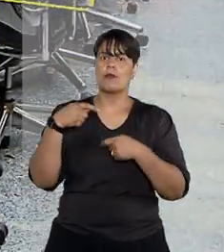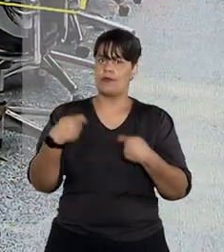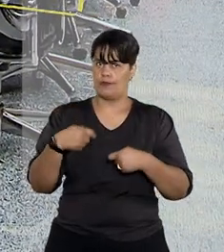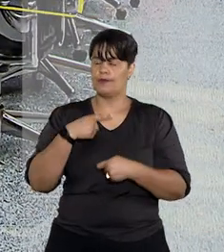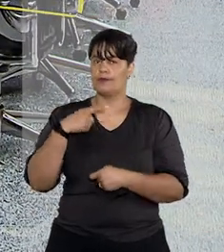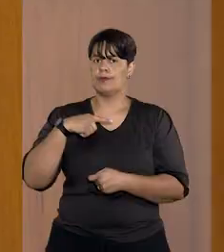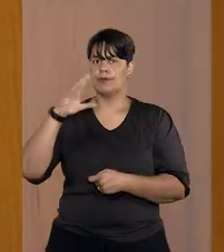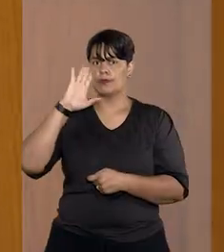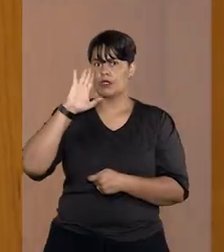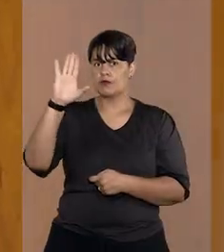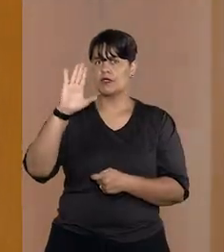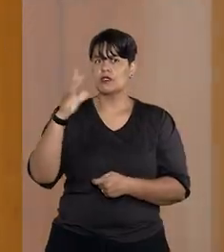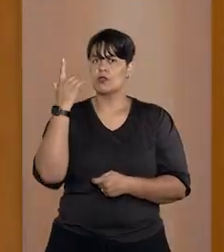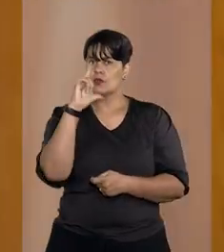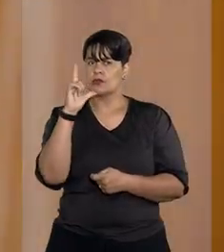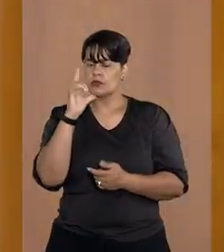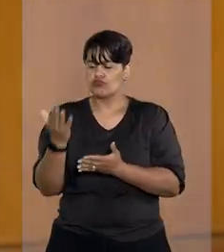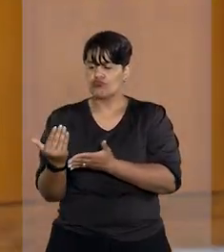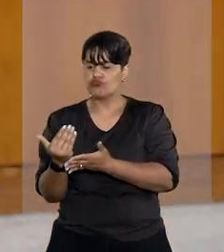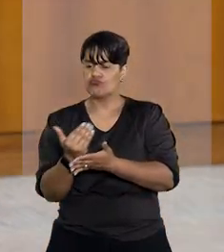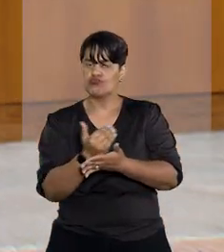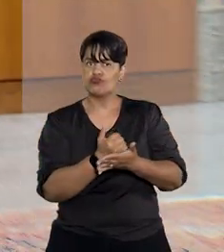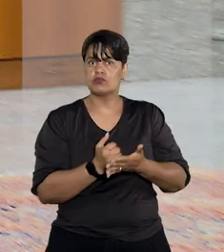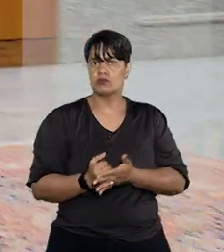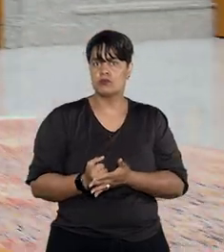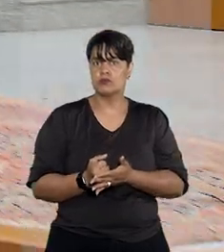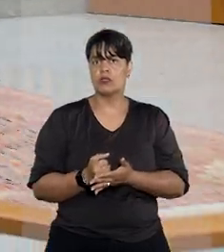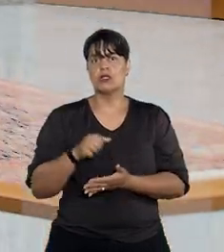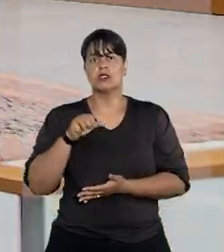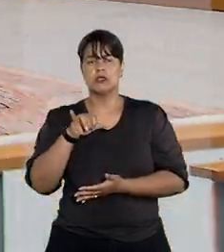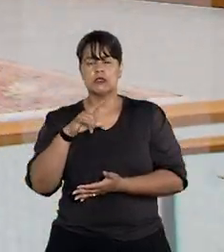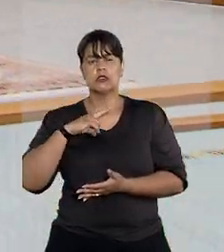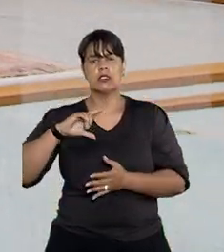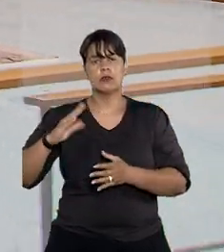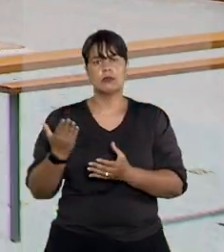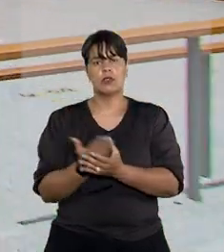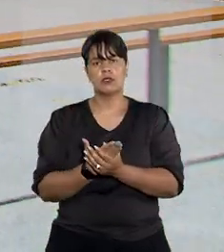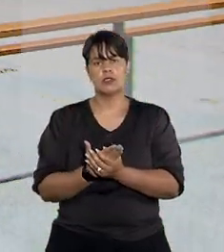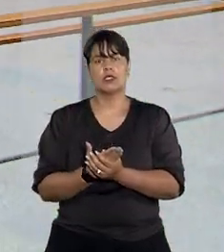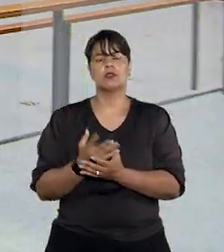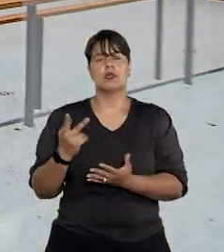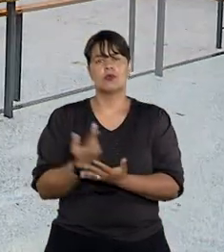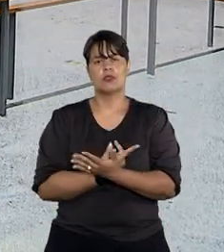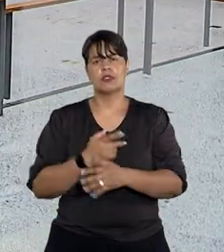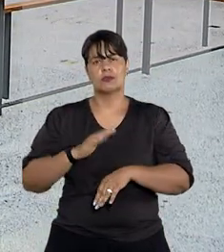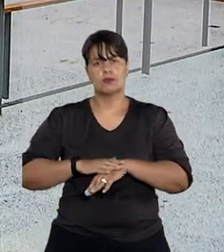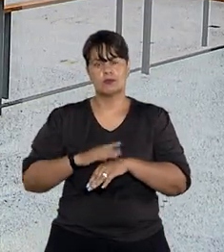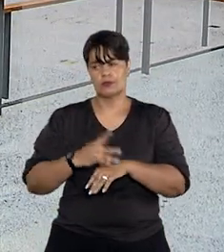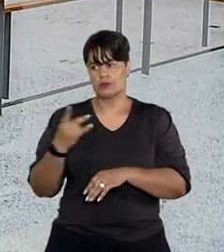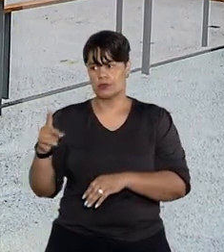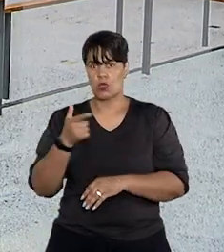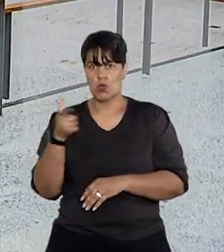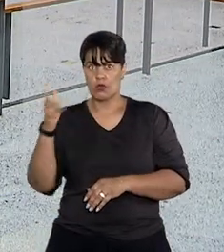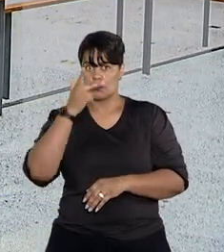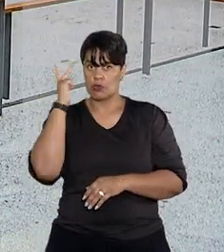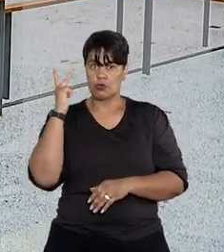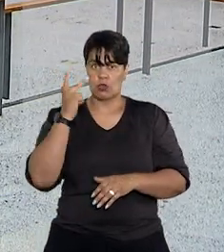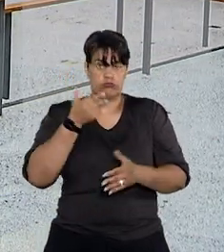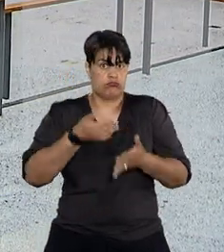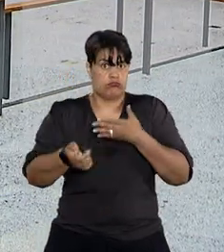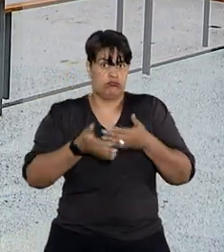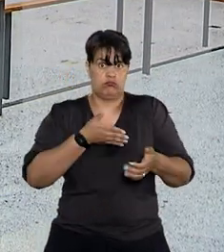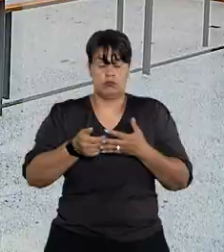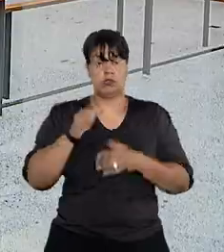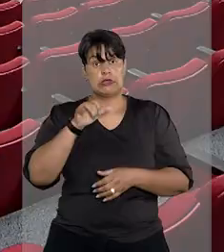habilitar crédito na arrematação levada a efeito em processo executivo movido por terceiro, independentemente da